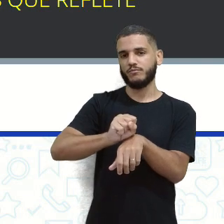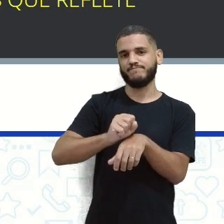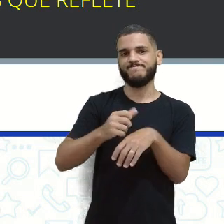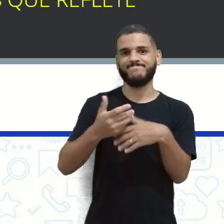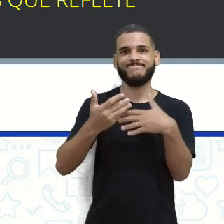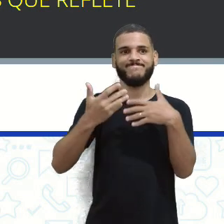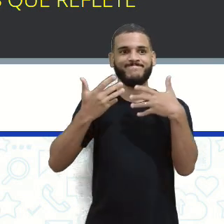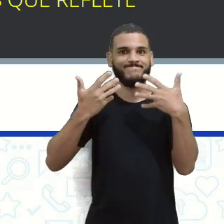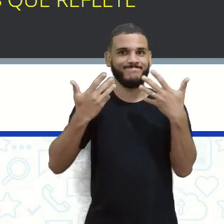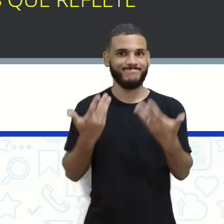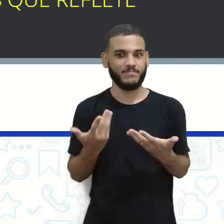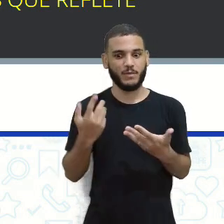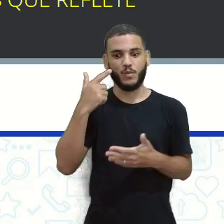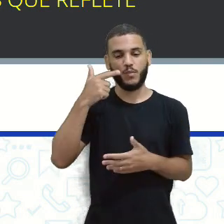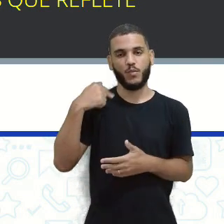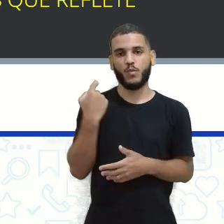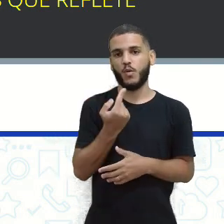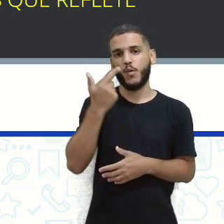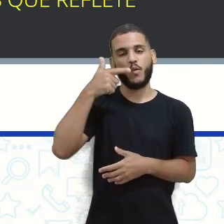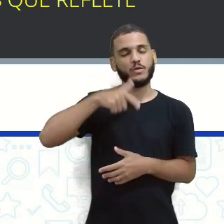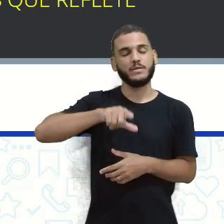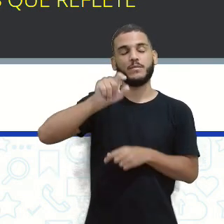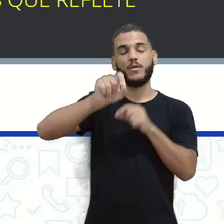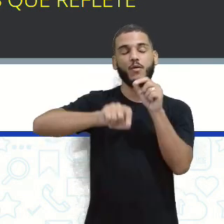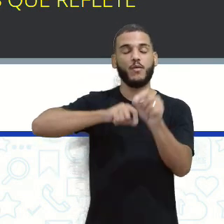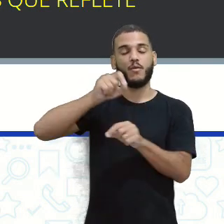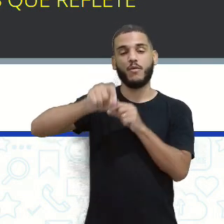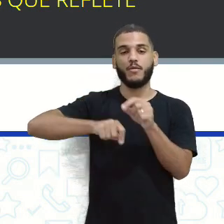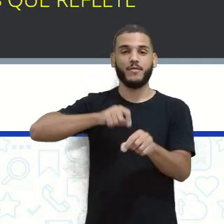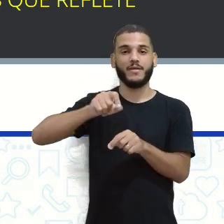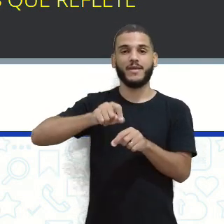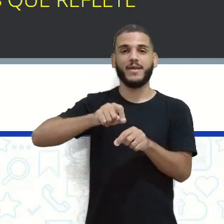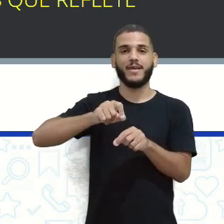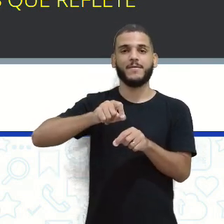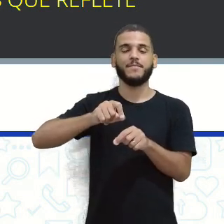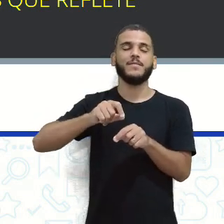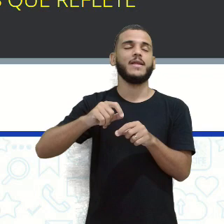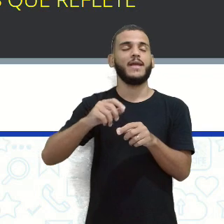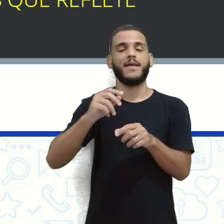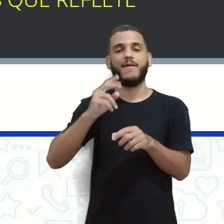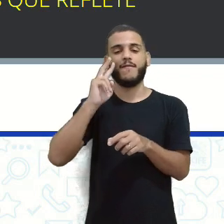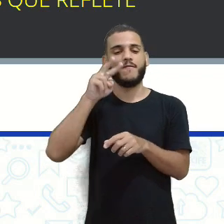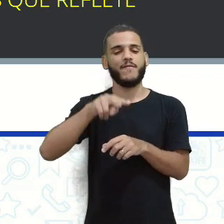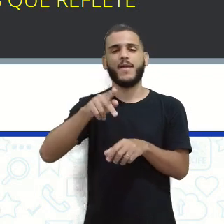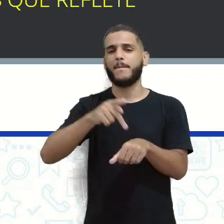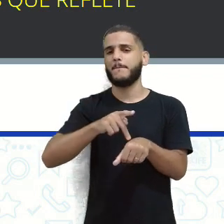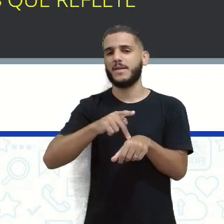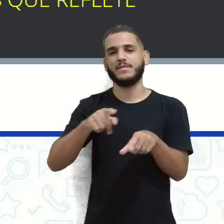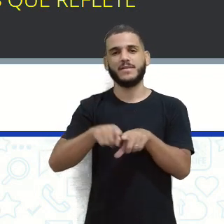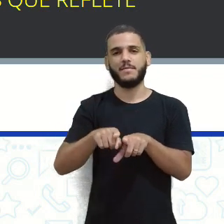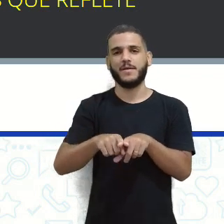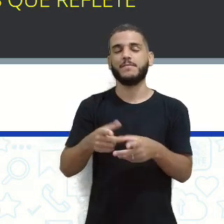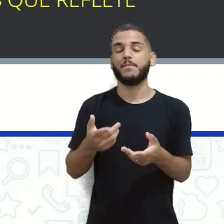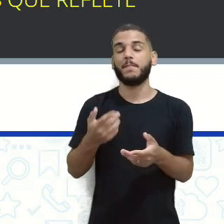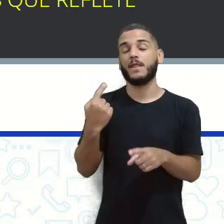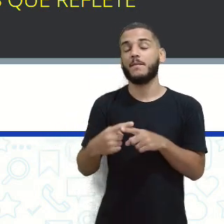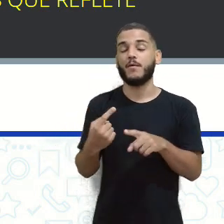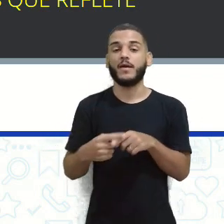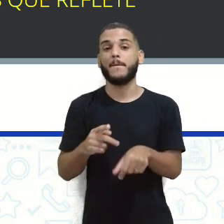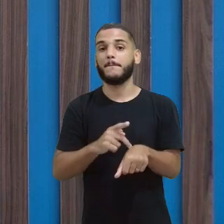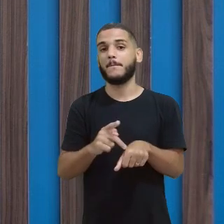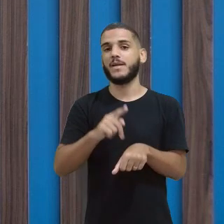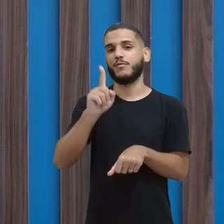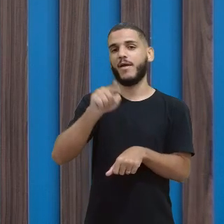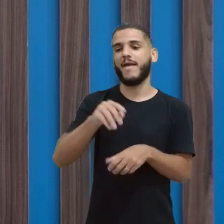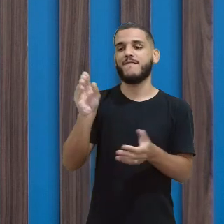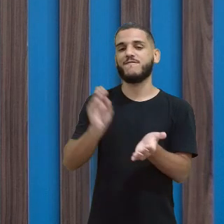né? E a gente vai enxergar como preto, porque preto é a ausência de cor, né? É o que a gente às vezes pensa, né, Carol? Que o branco